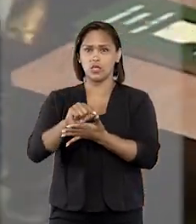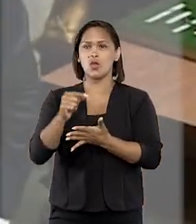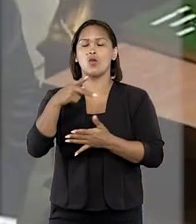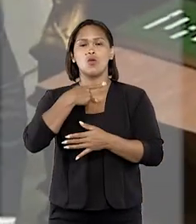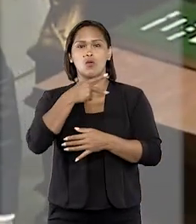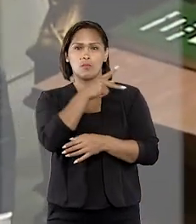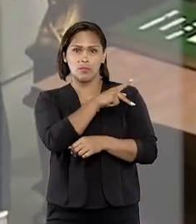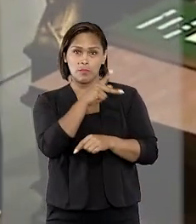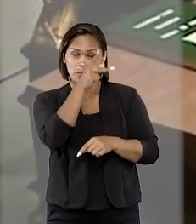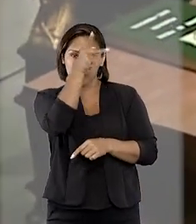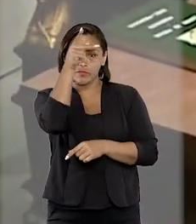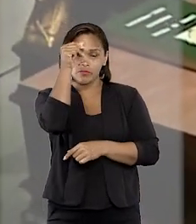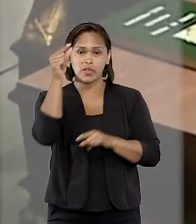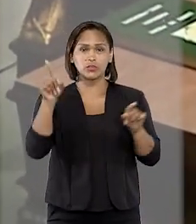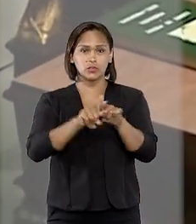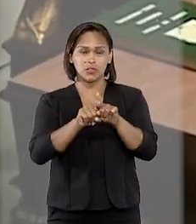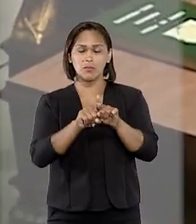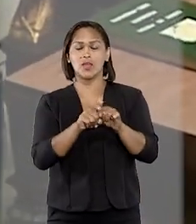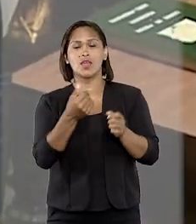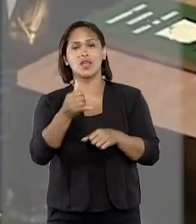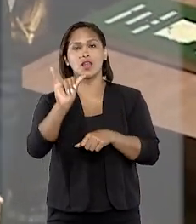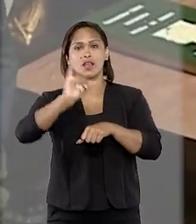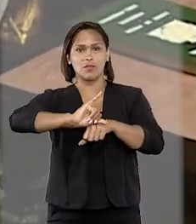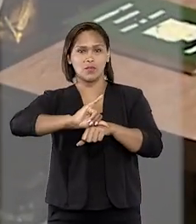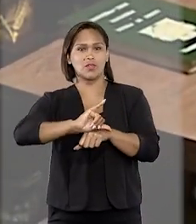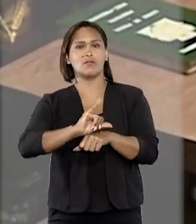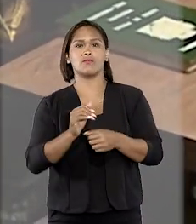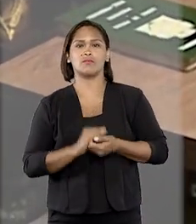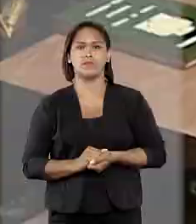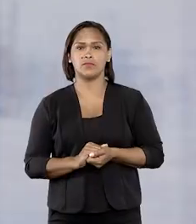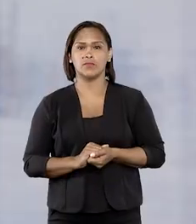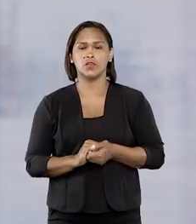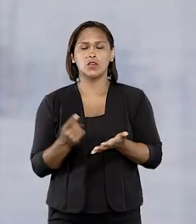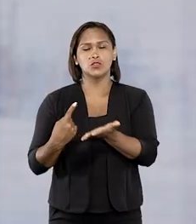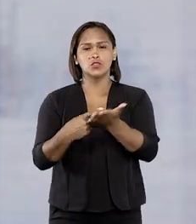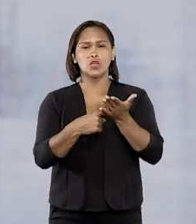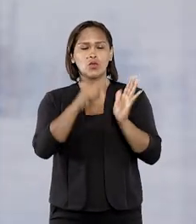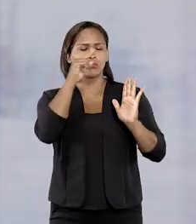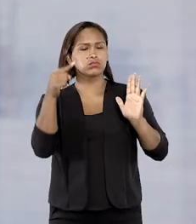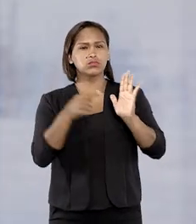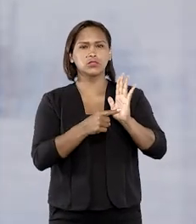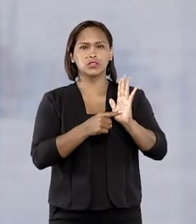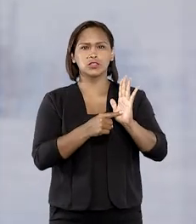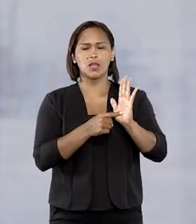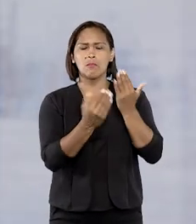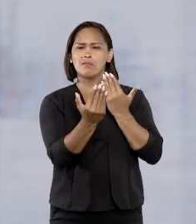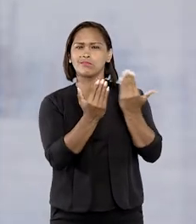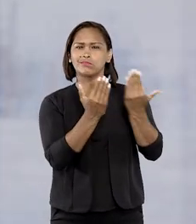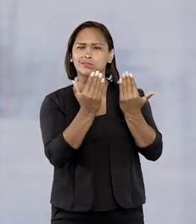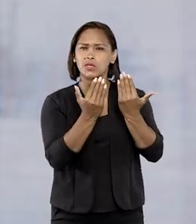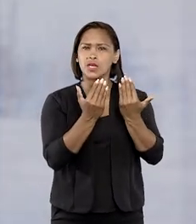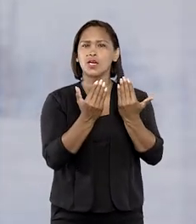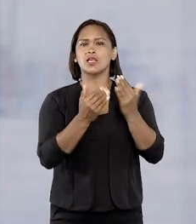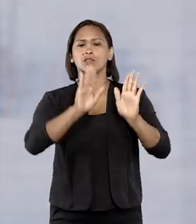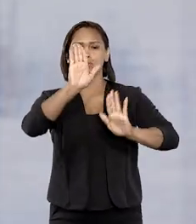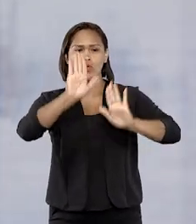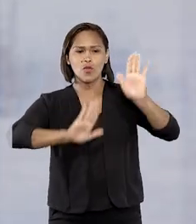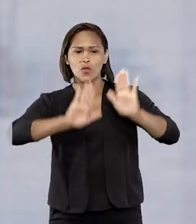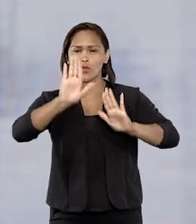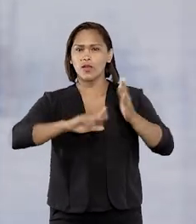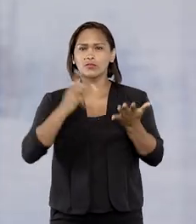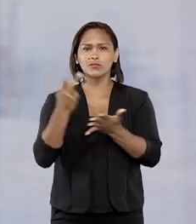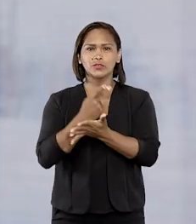fatos, Paes também ocupava o cargo de prefeito da capital fluminense. De acordo com a denúncia, houve simulação em processo